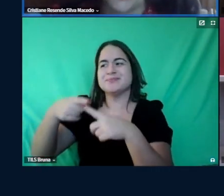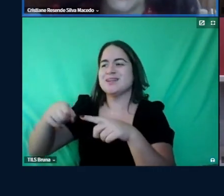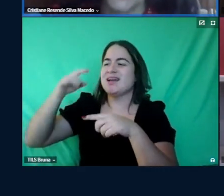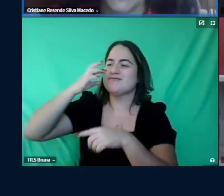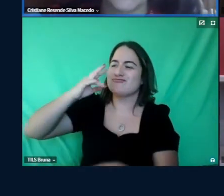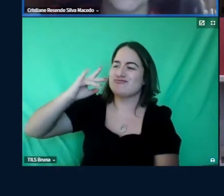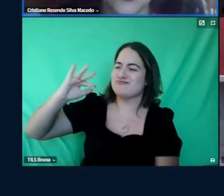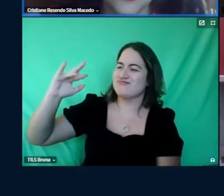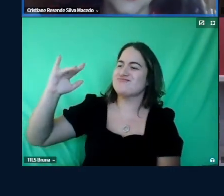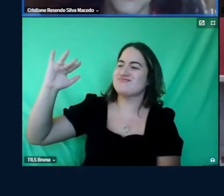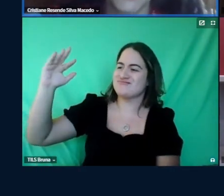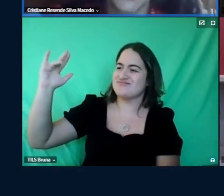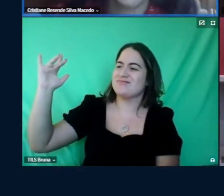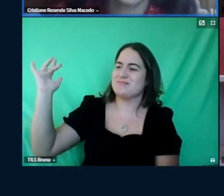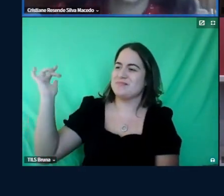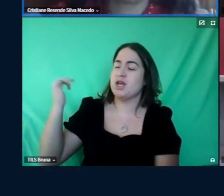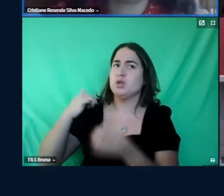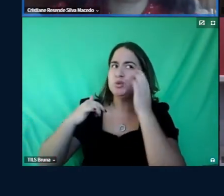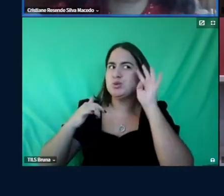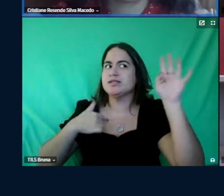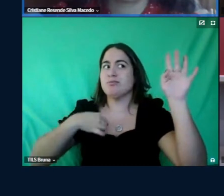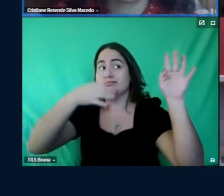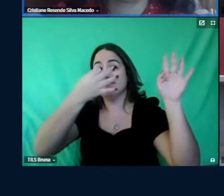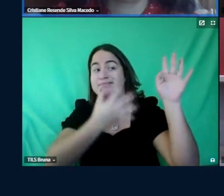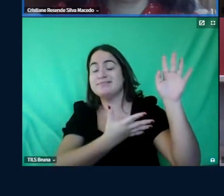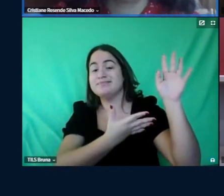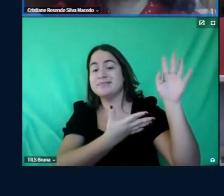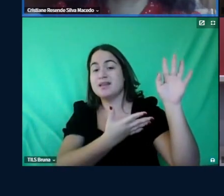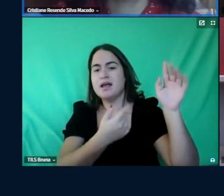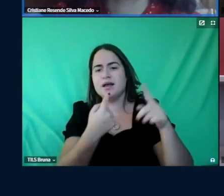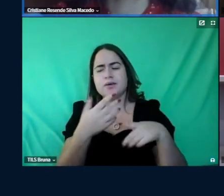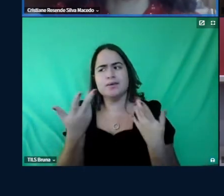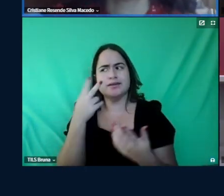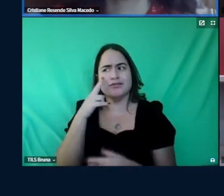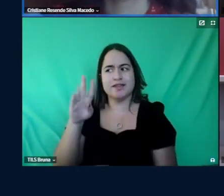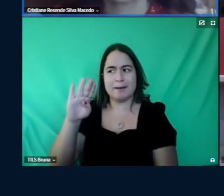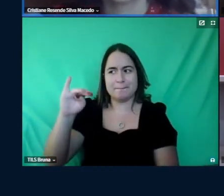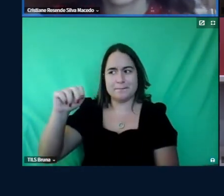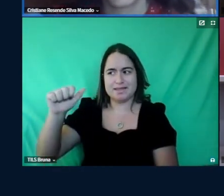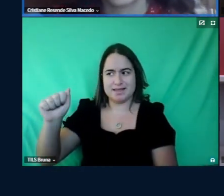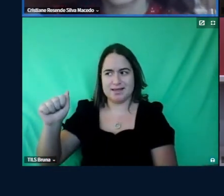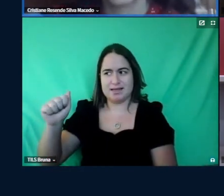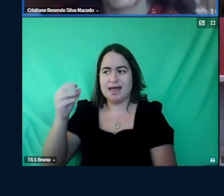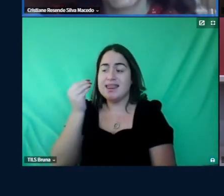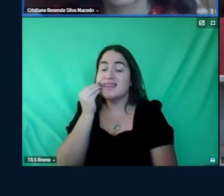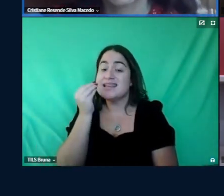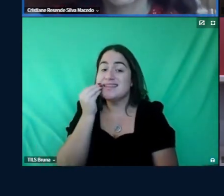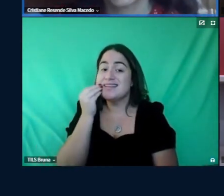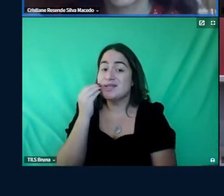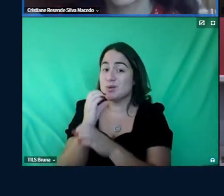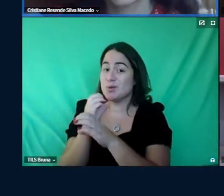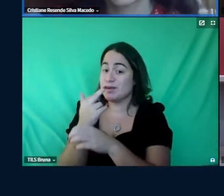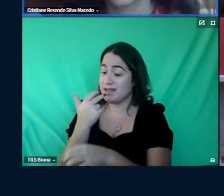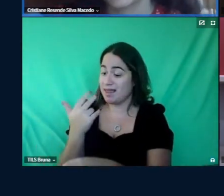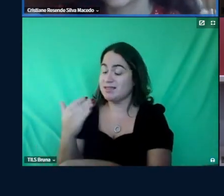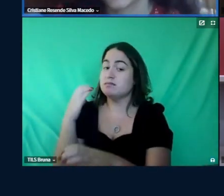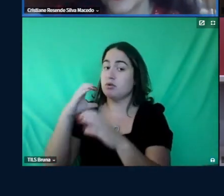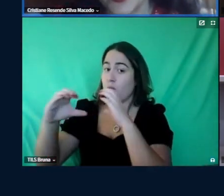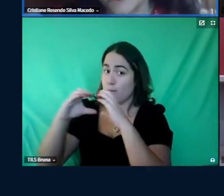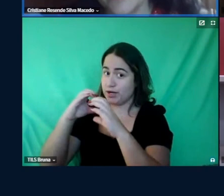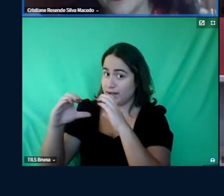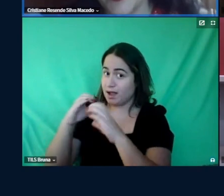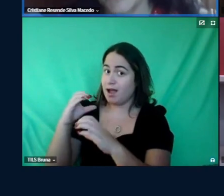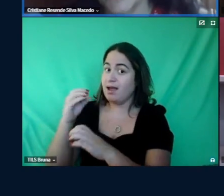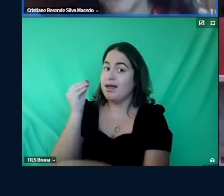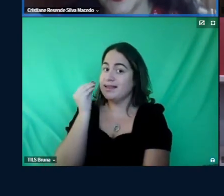vislumbrar sonhos porque assim quando eu vi a Bia tentando se comunicar em inglês e tentando fazer um pair